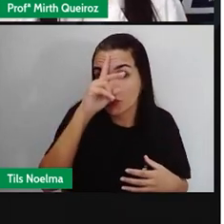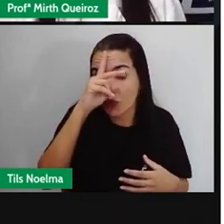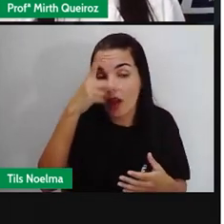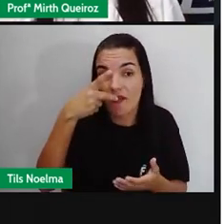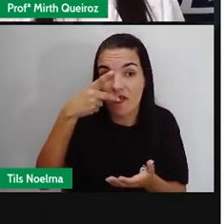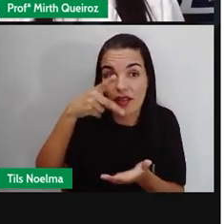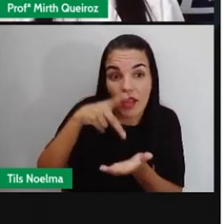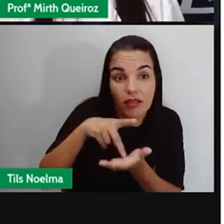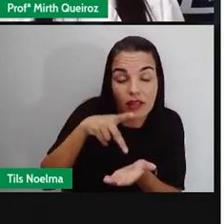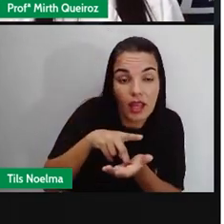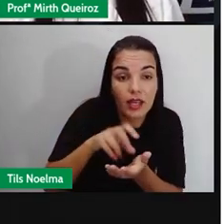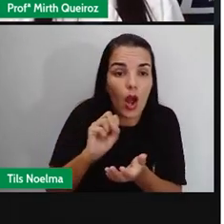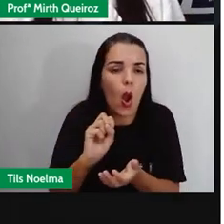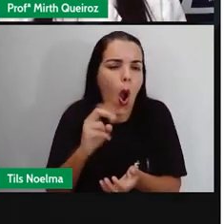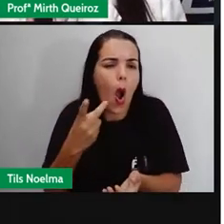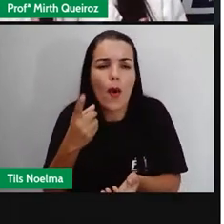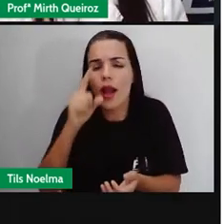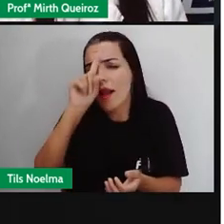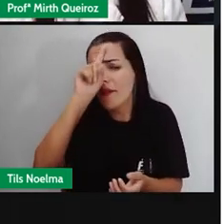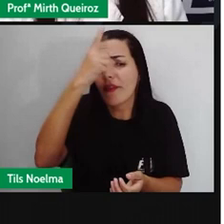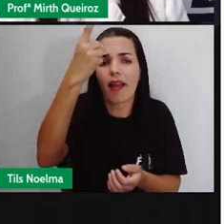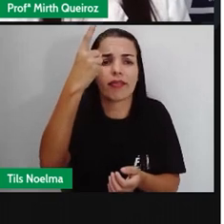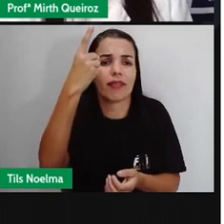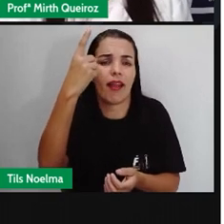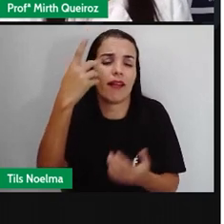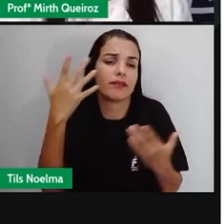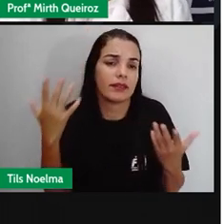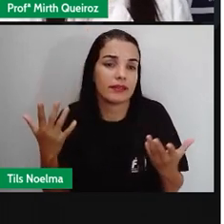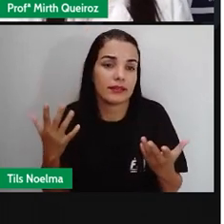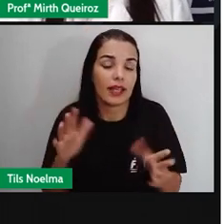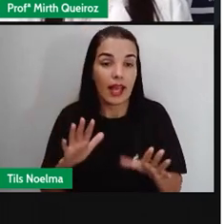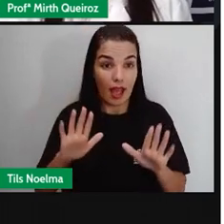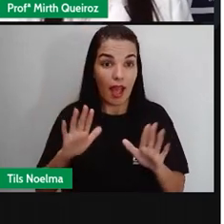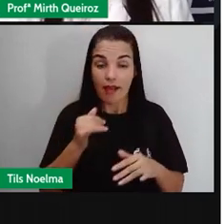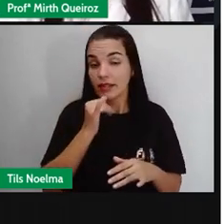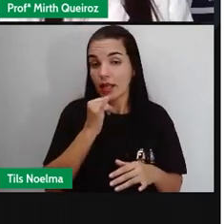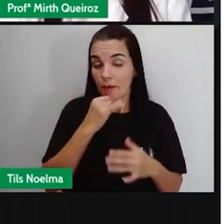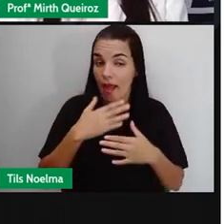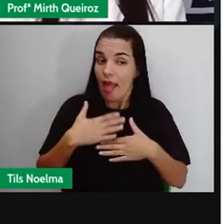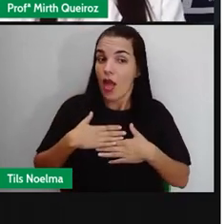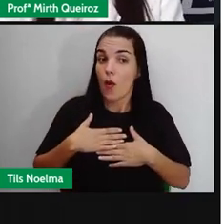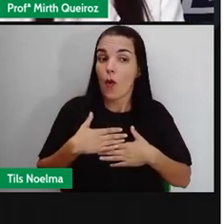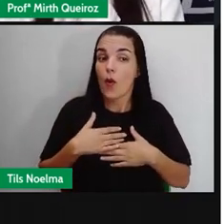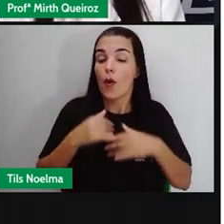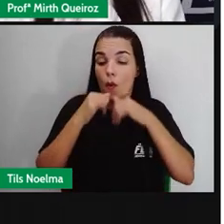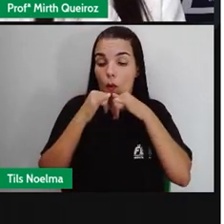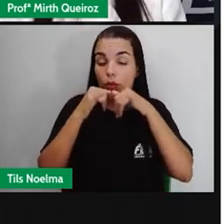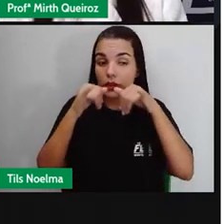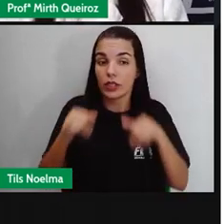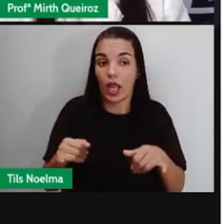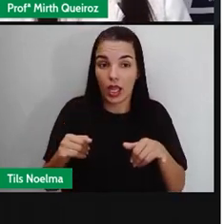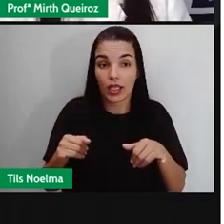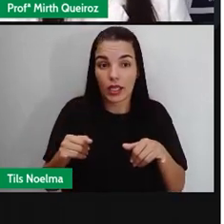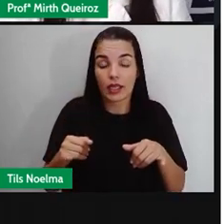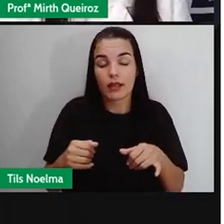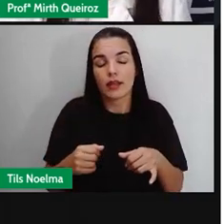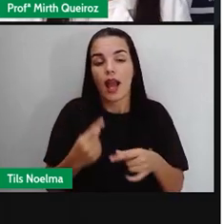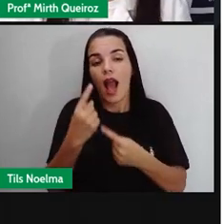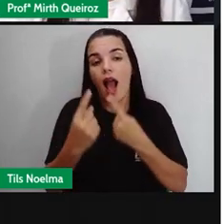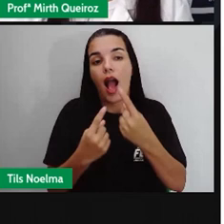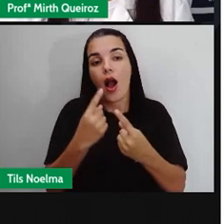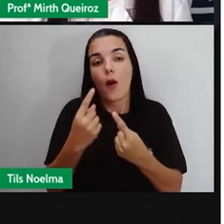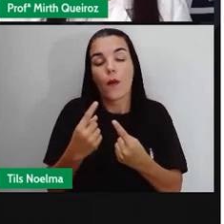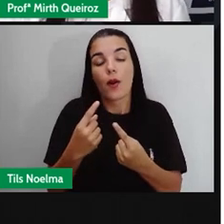real, que é a história da minha vida. Então, na narração, eu posso narrar algo que é real ou eu posso